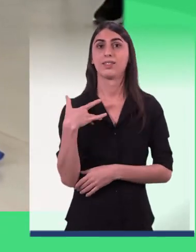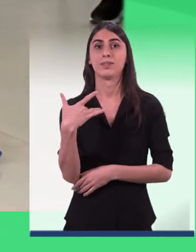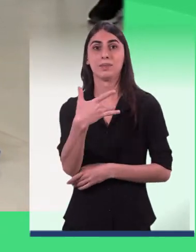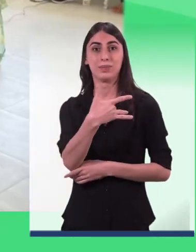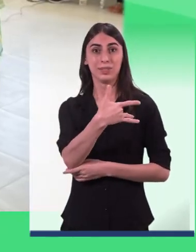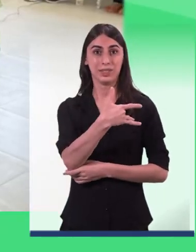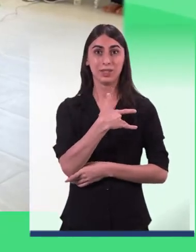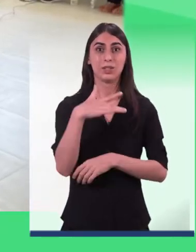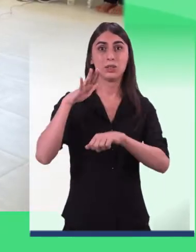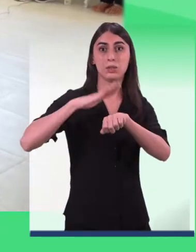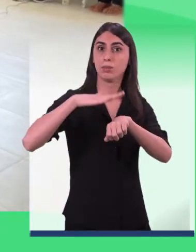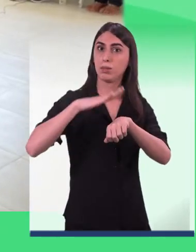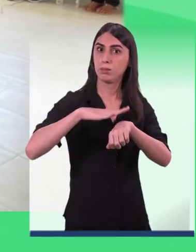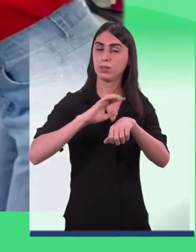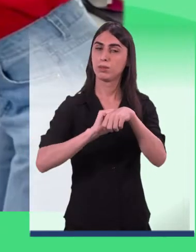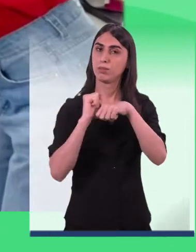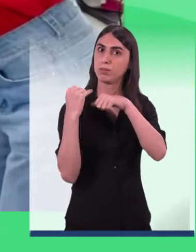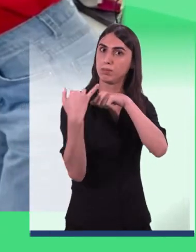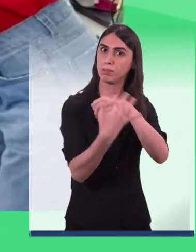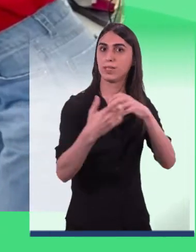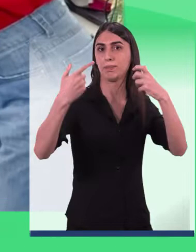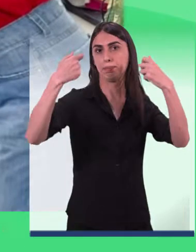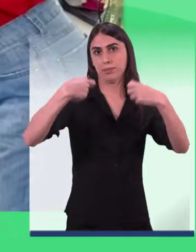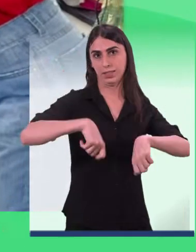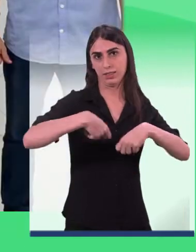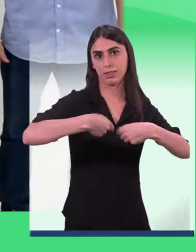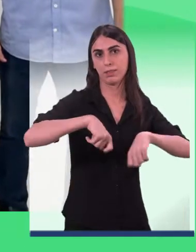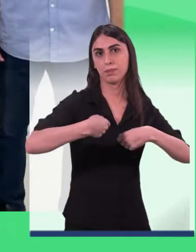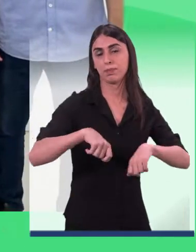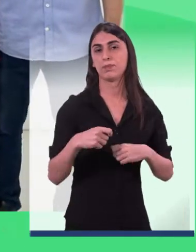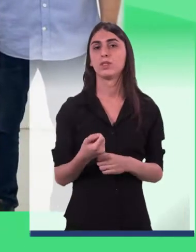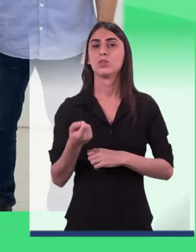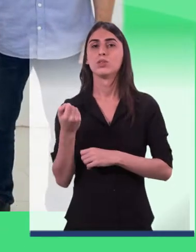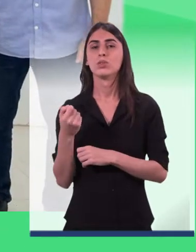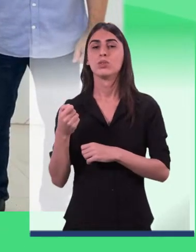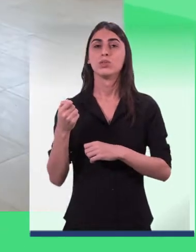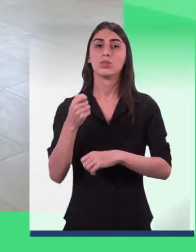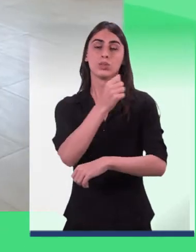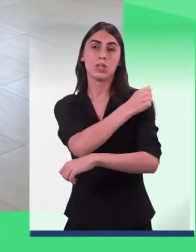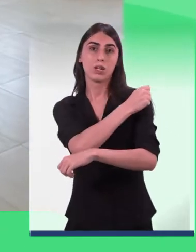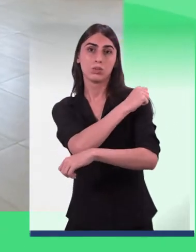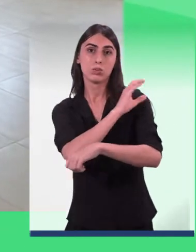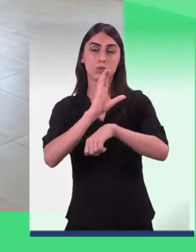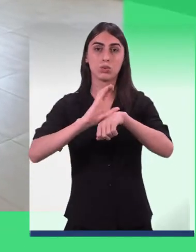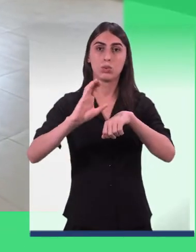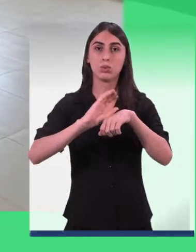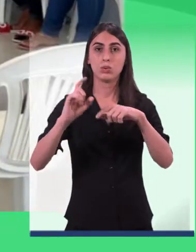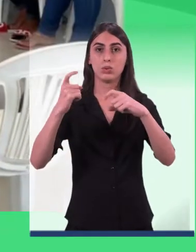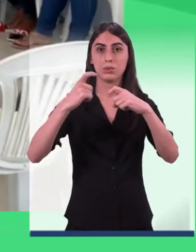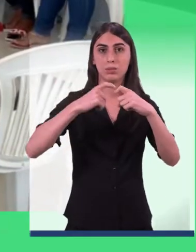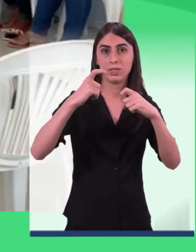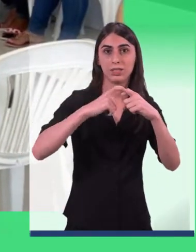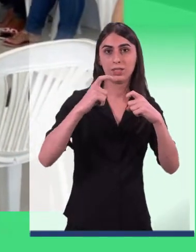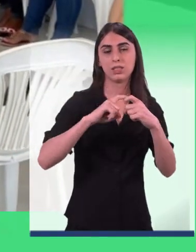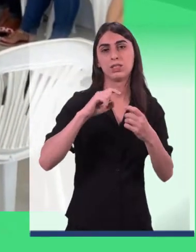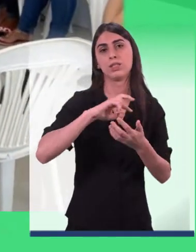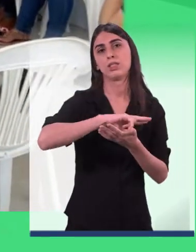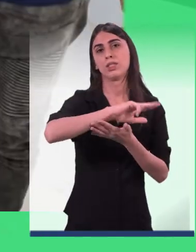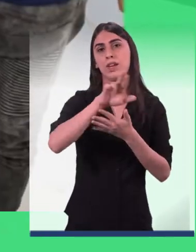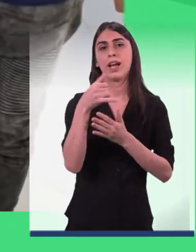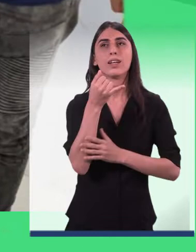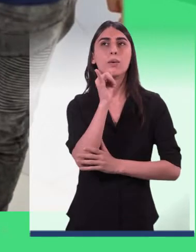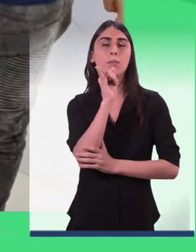da saúde, que em tempo de pandemia são essenciais. Os alunos do curso de Medicina desenvolveram diversas atividades,